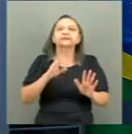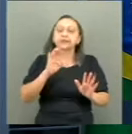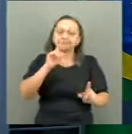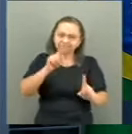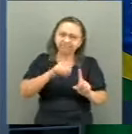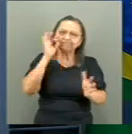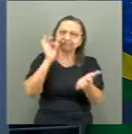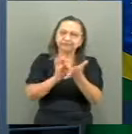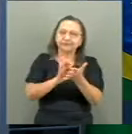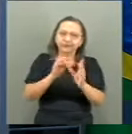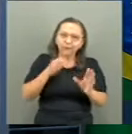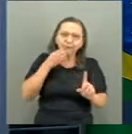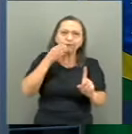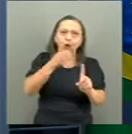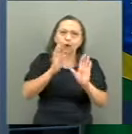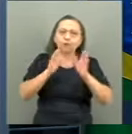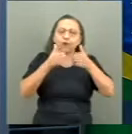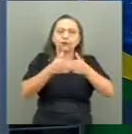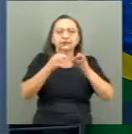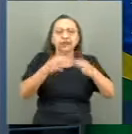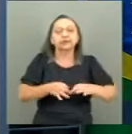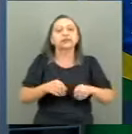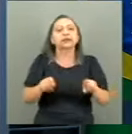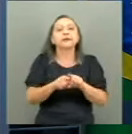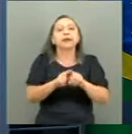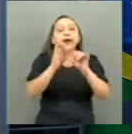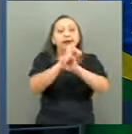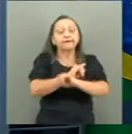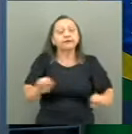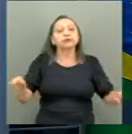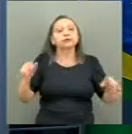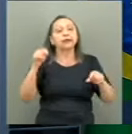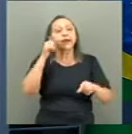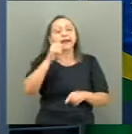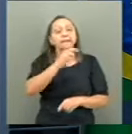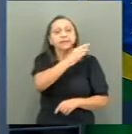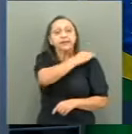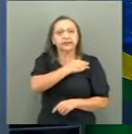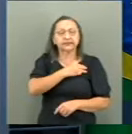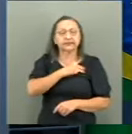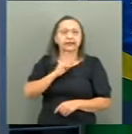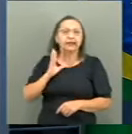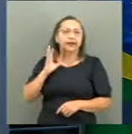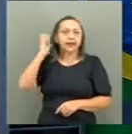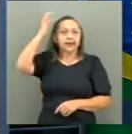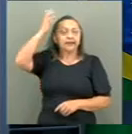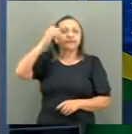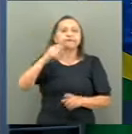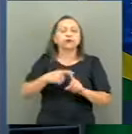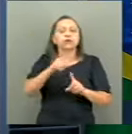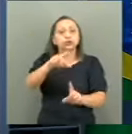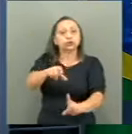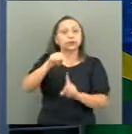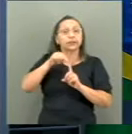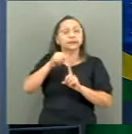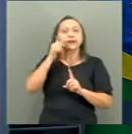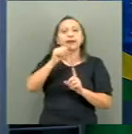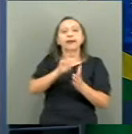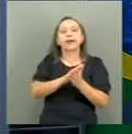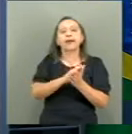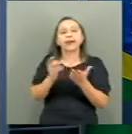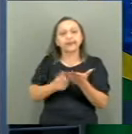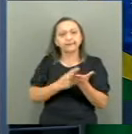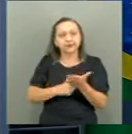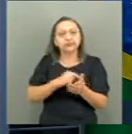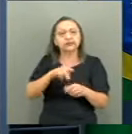certo. Aliás, registro aqui que a ministra Aniele Franco foi escolhida pela revista norte-americana